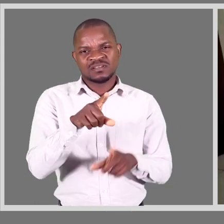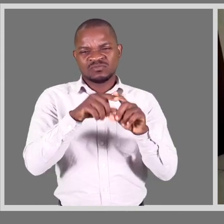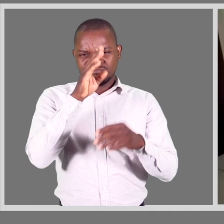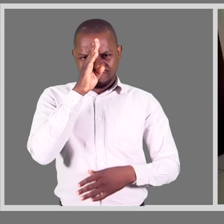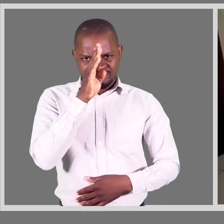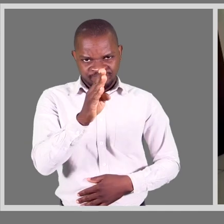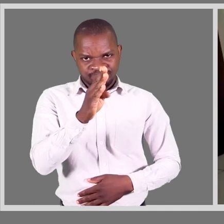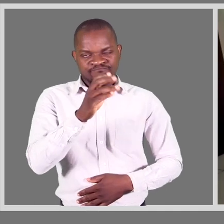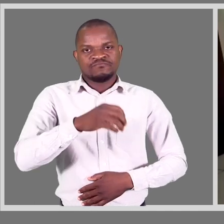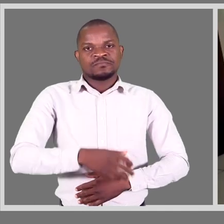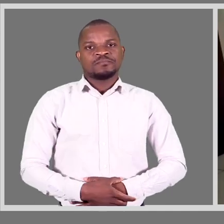a ser este assunto.